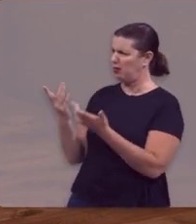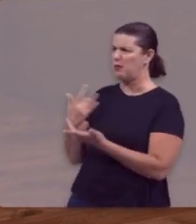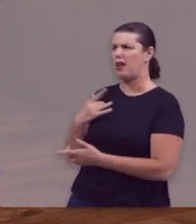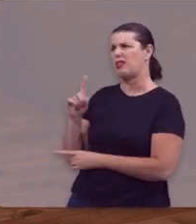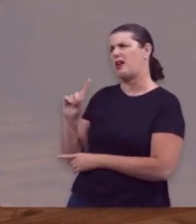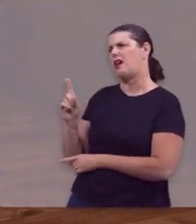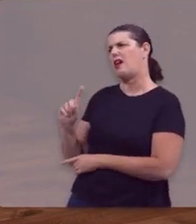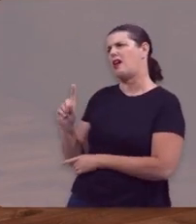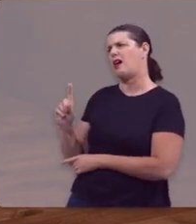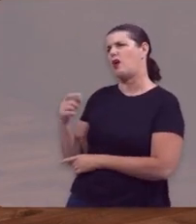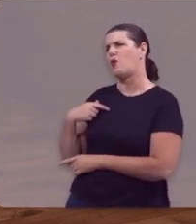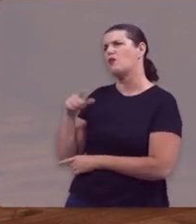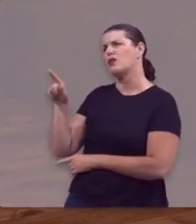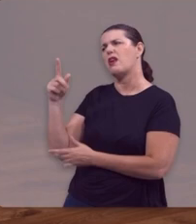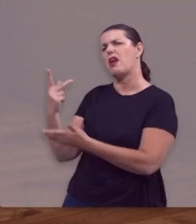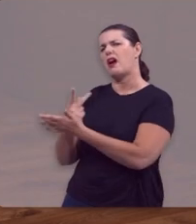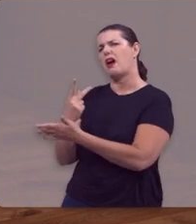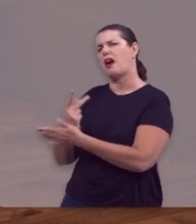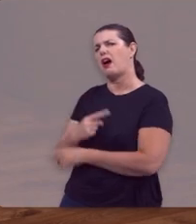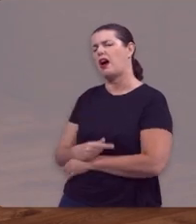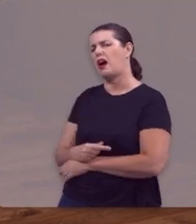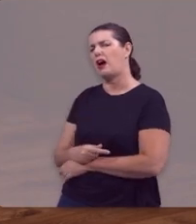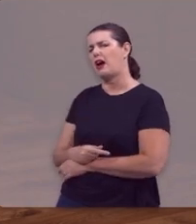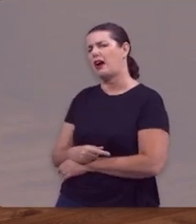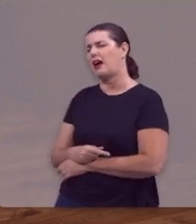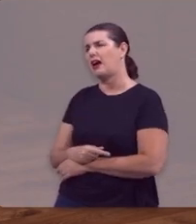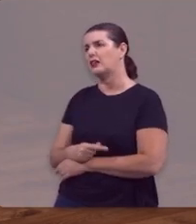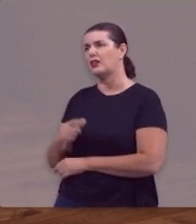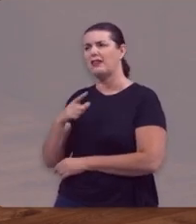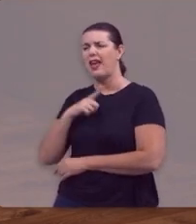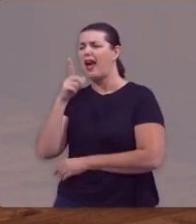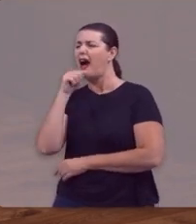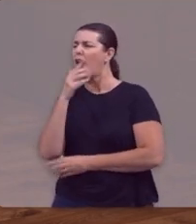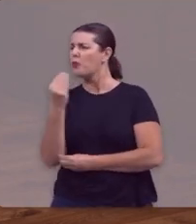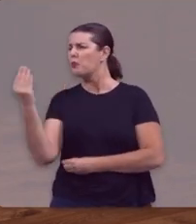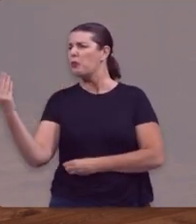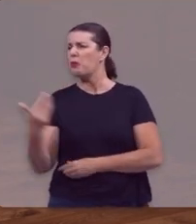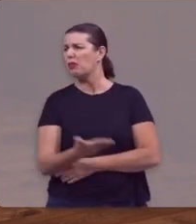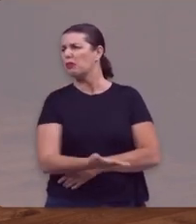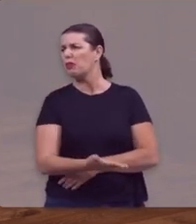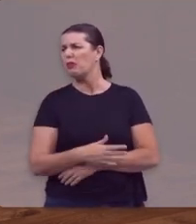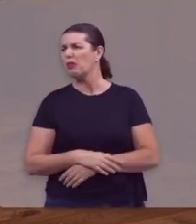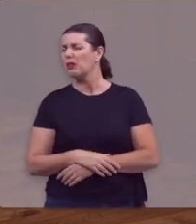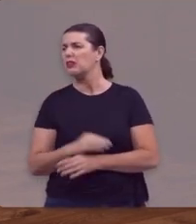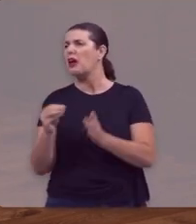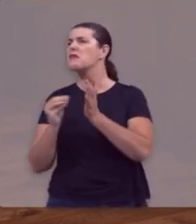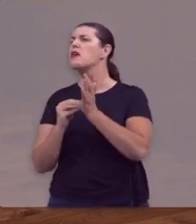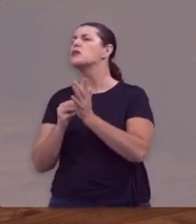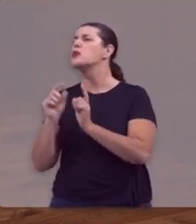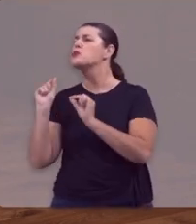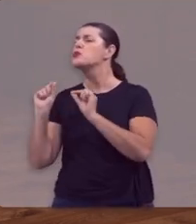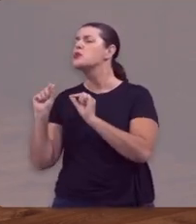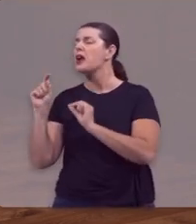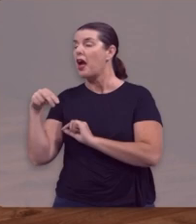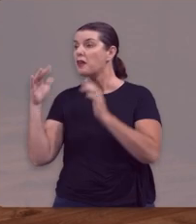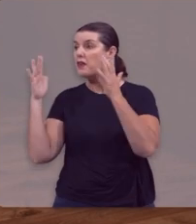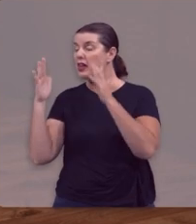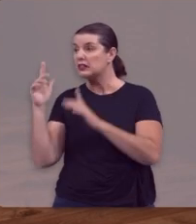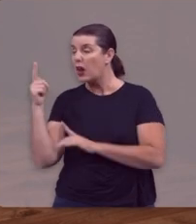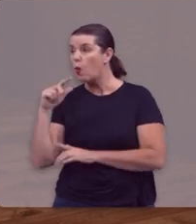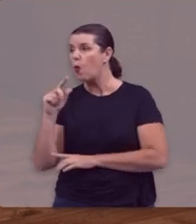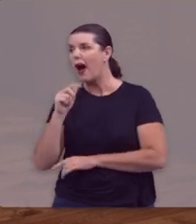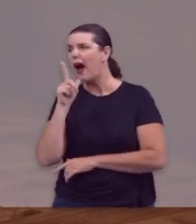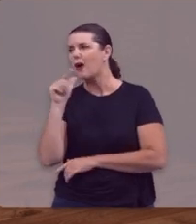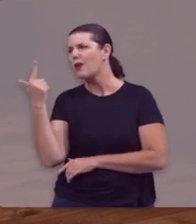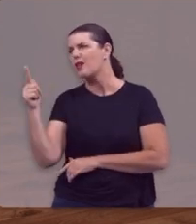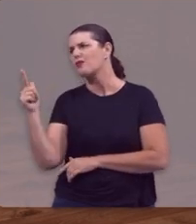interpelado Jesus ou reclamado. Não, Senhor, o Senhor está enganado. A água tem demais aqui. O